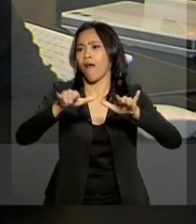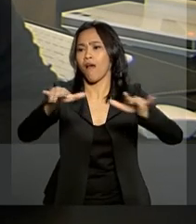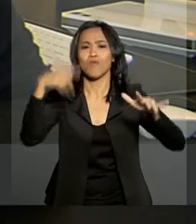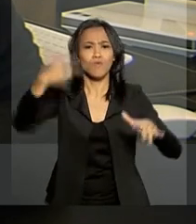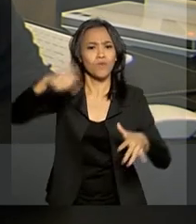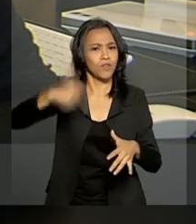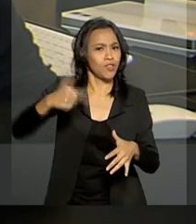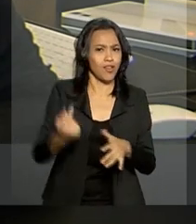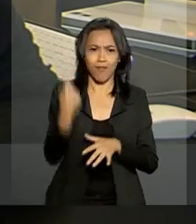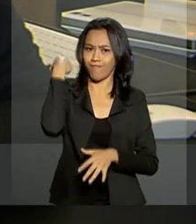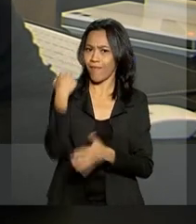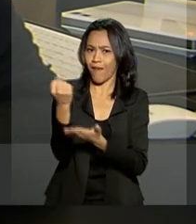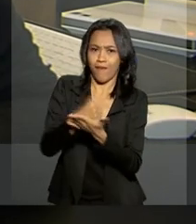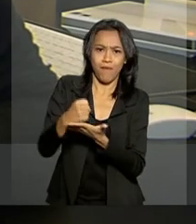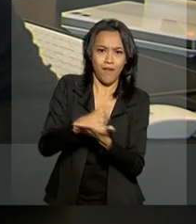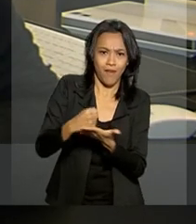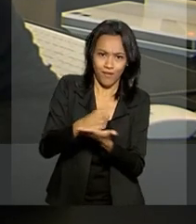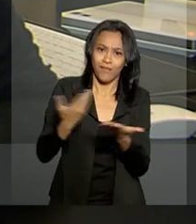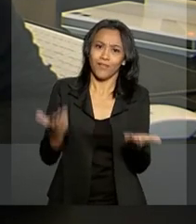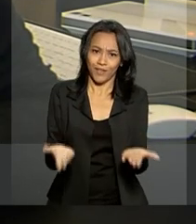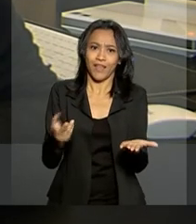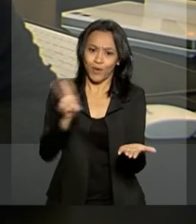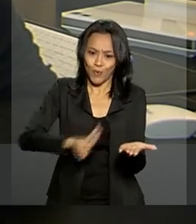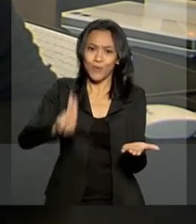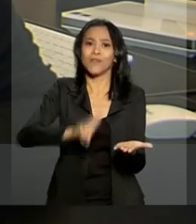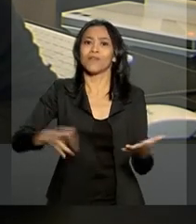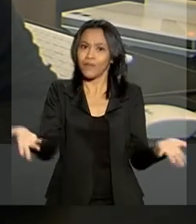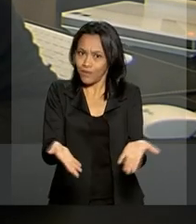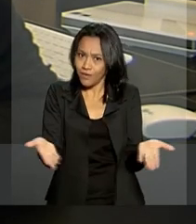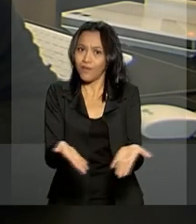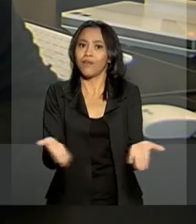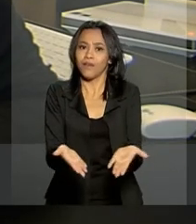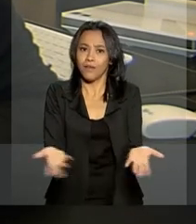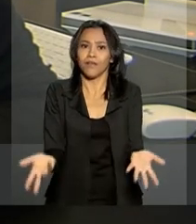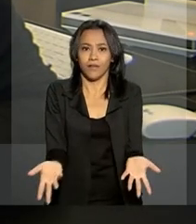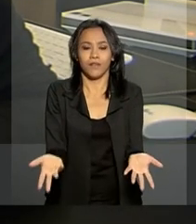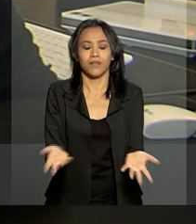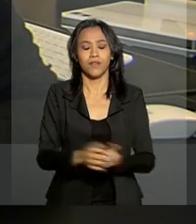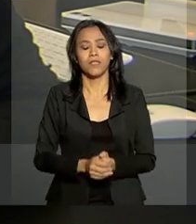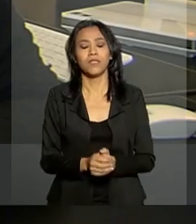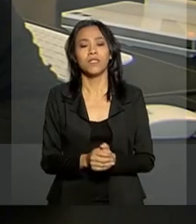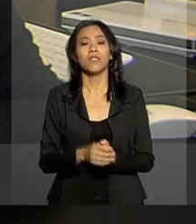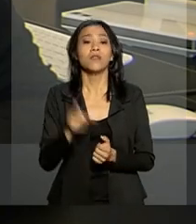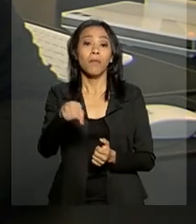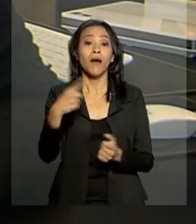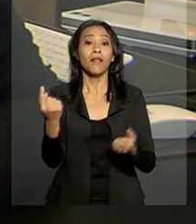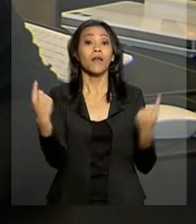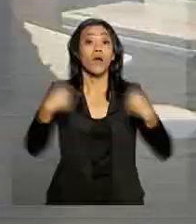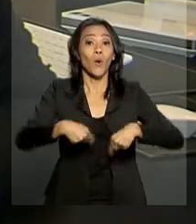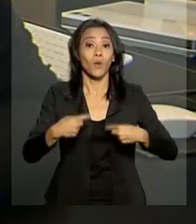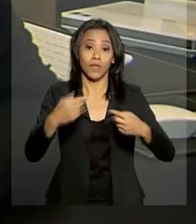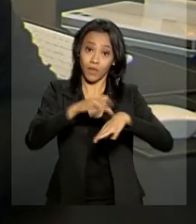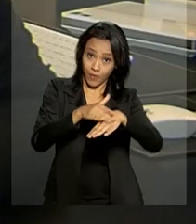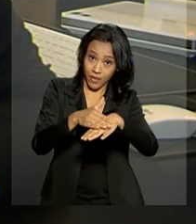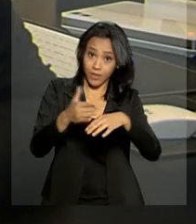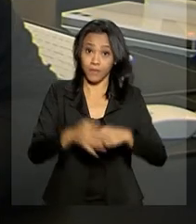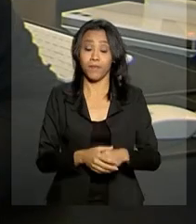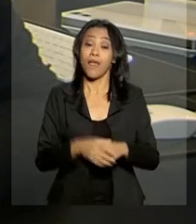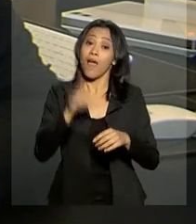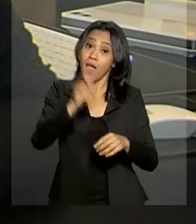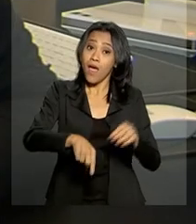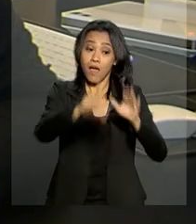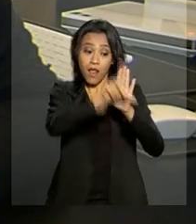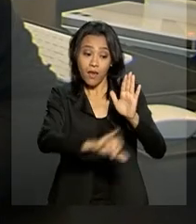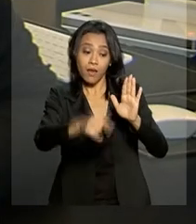medicação, o chamado coquetel, que é utilizado hoje no combate à doença. Que era uma lei que